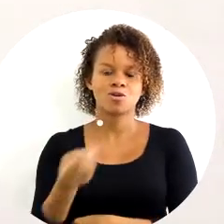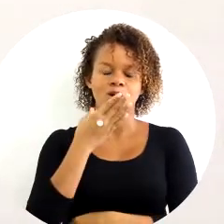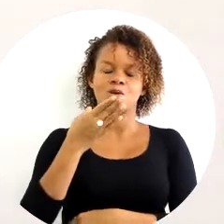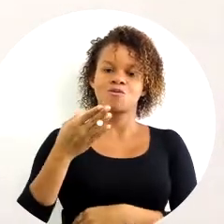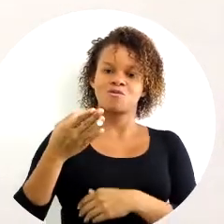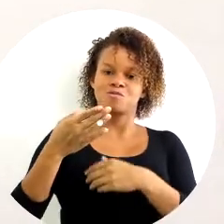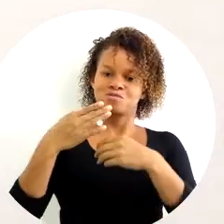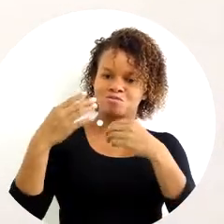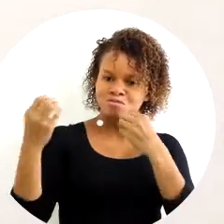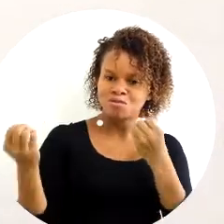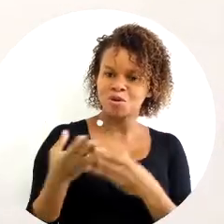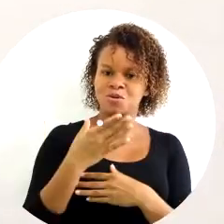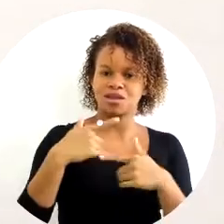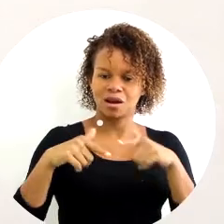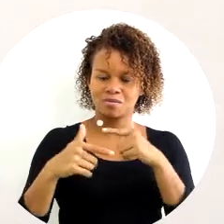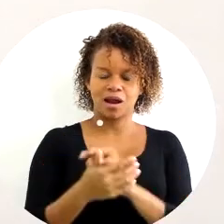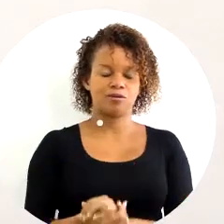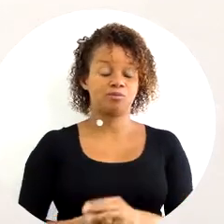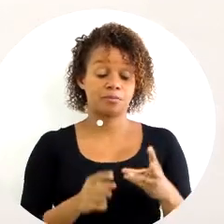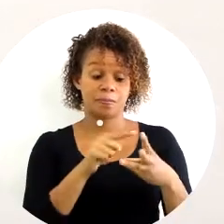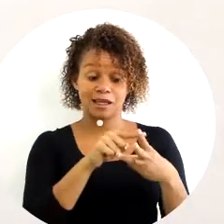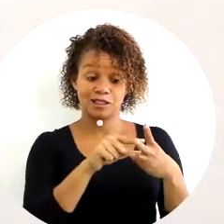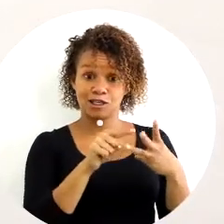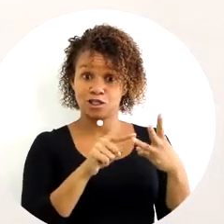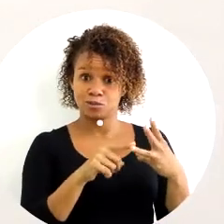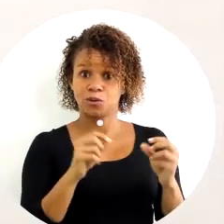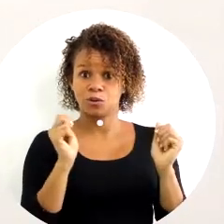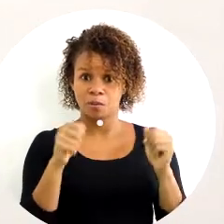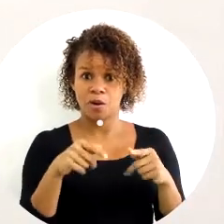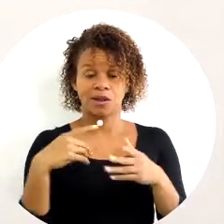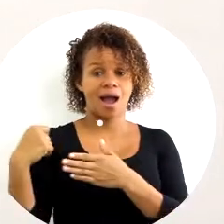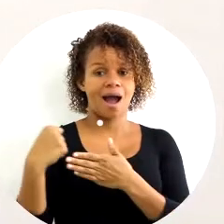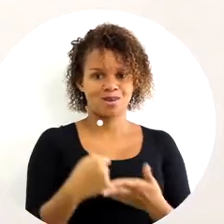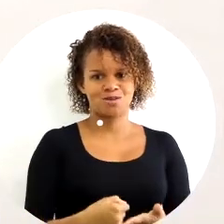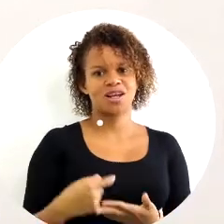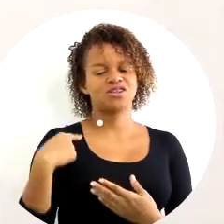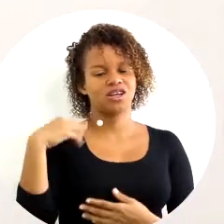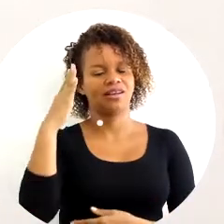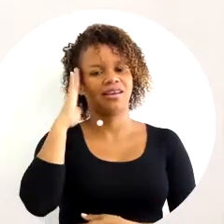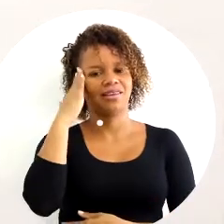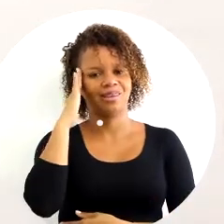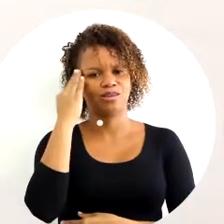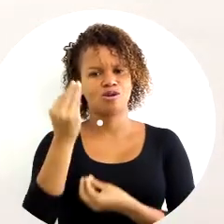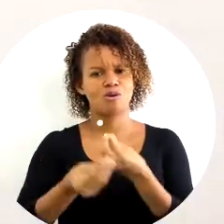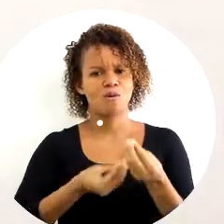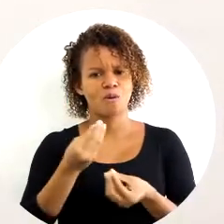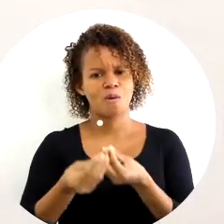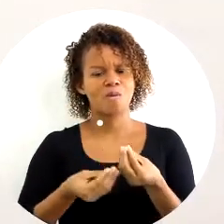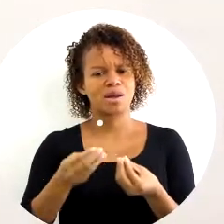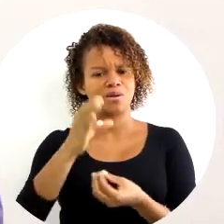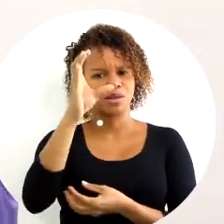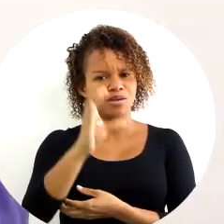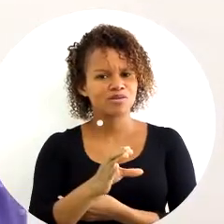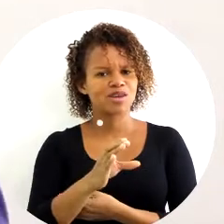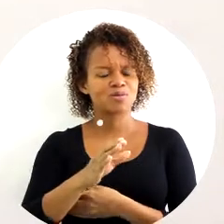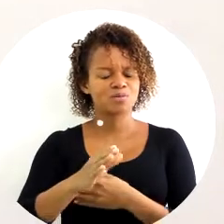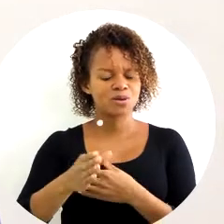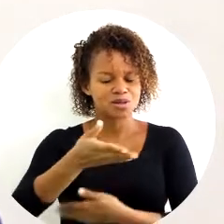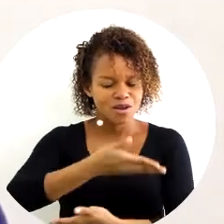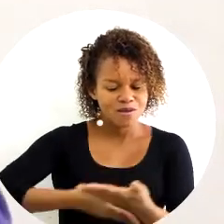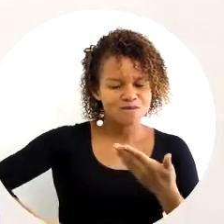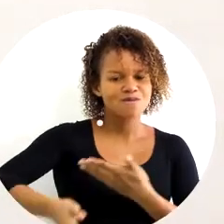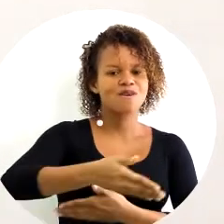programa de qualidade, por exemplo. Esses três pontos ajudam a gente a entender como é que o indivíduo pode se